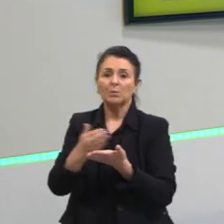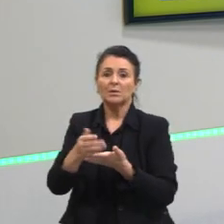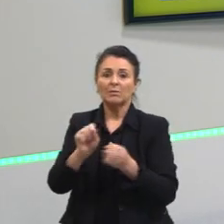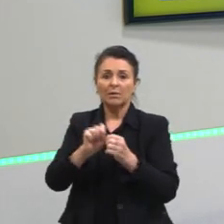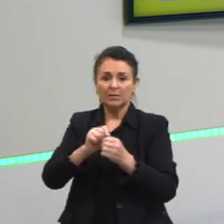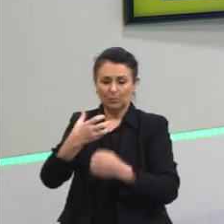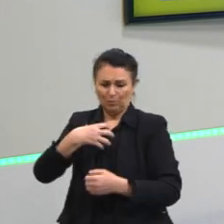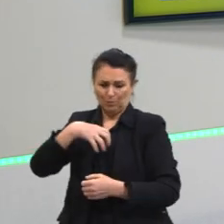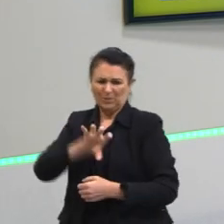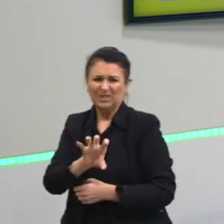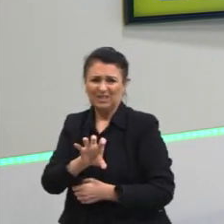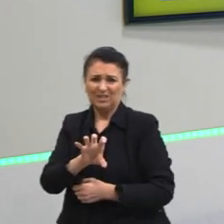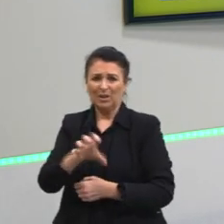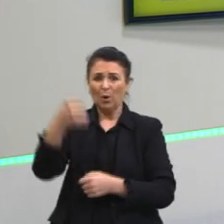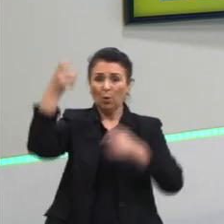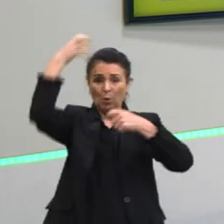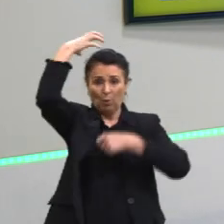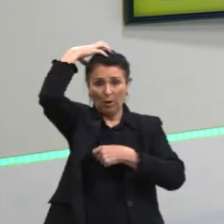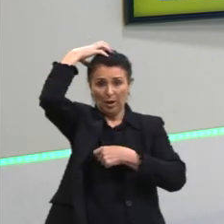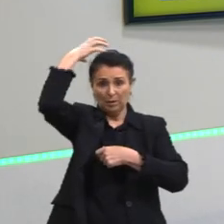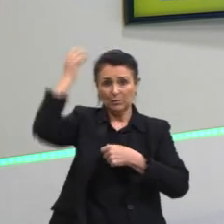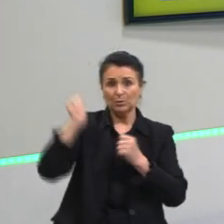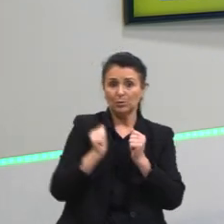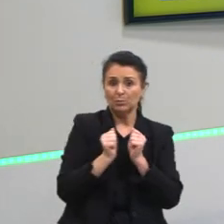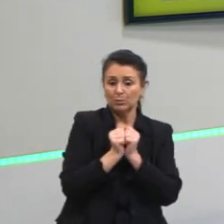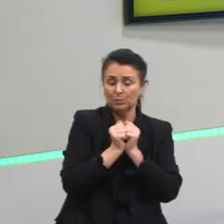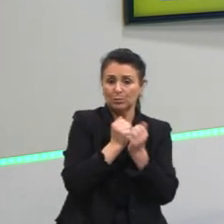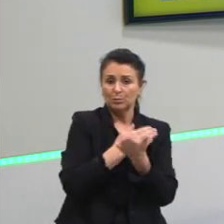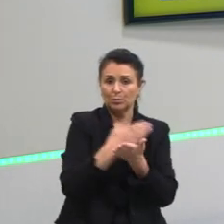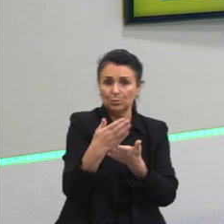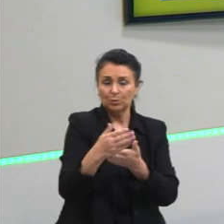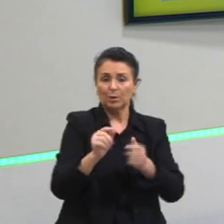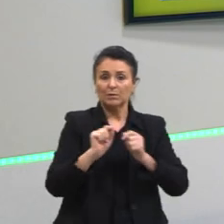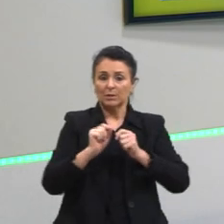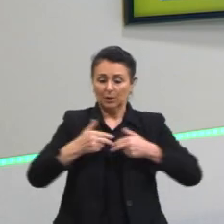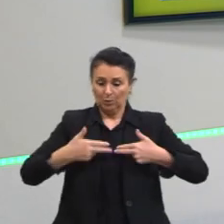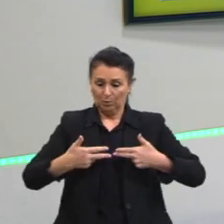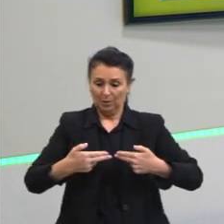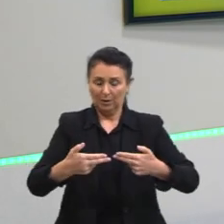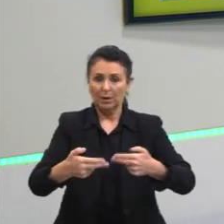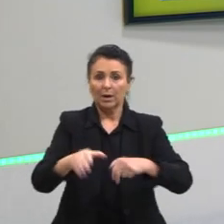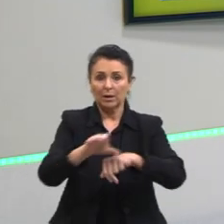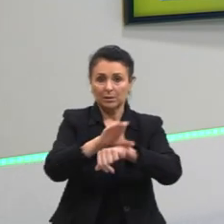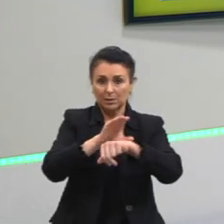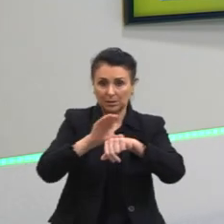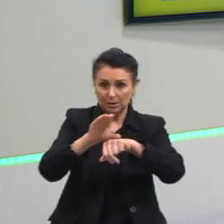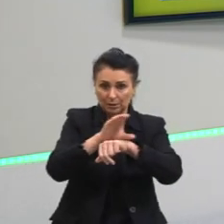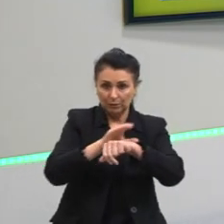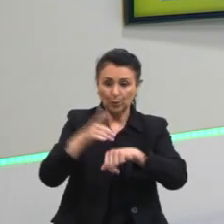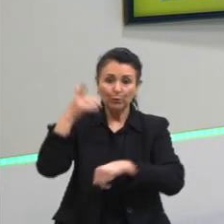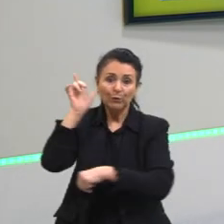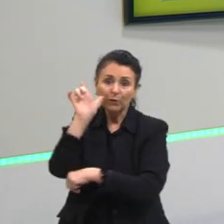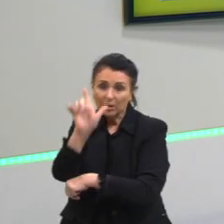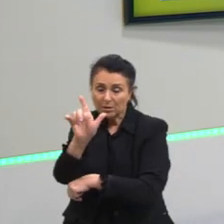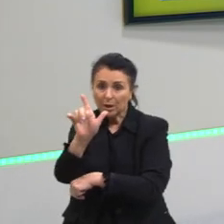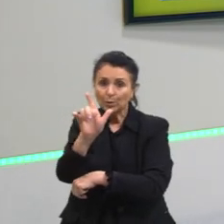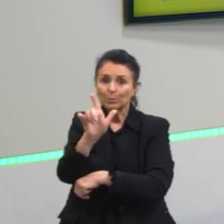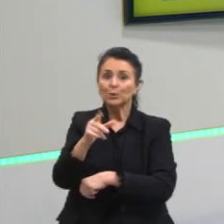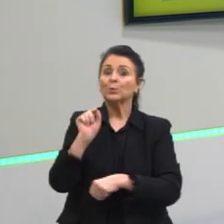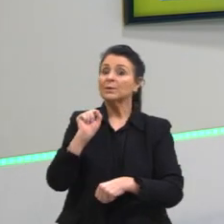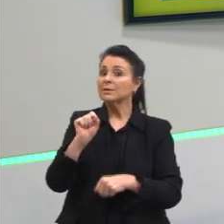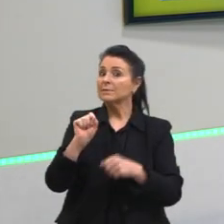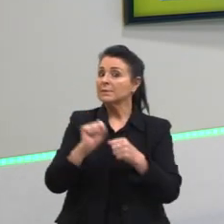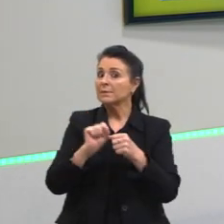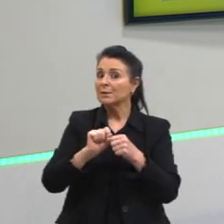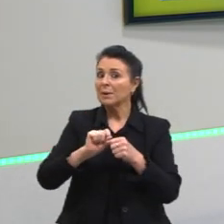oposição ao rei, se juntaram e fizeram uma guerra civil, acabaram vencendo e eles decapitaram o Carlos